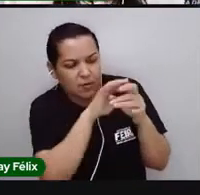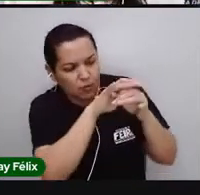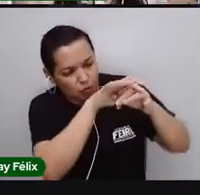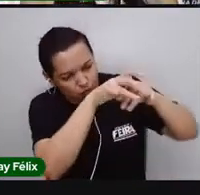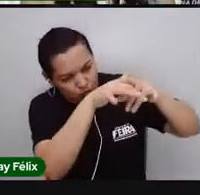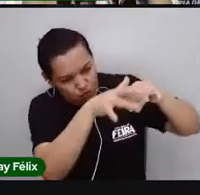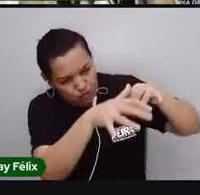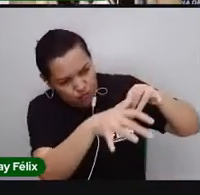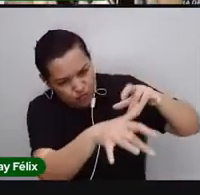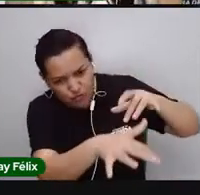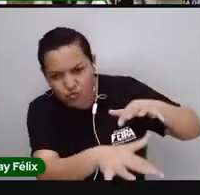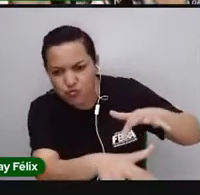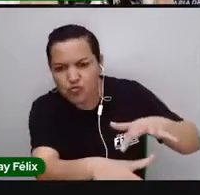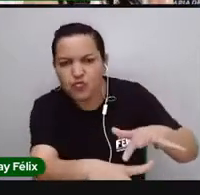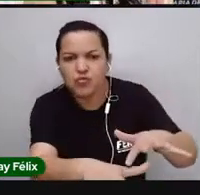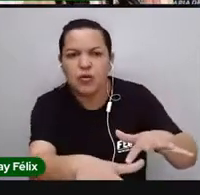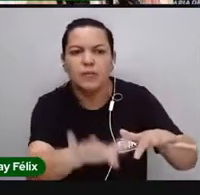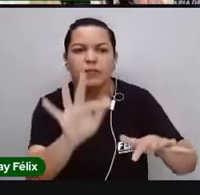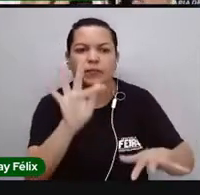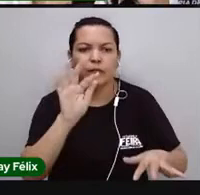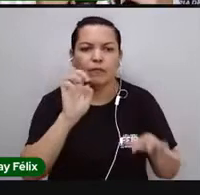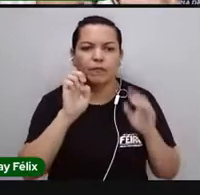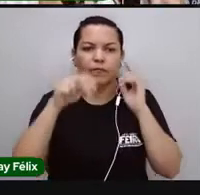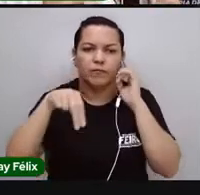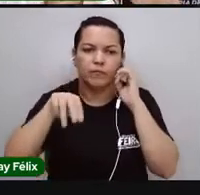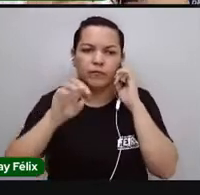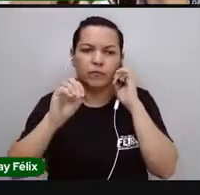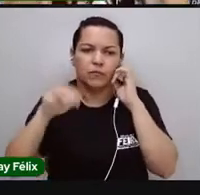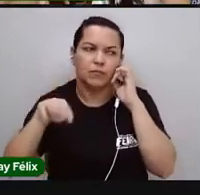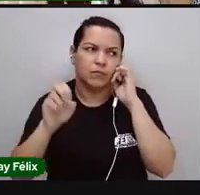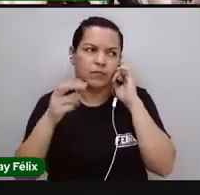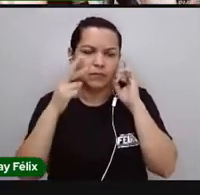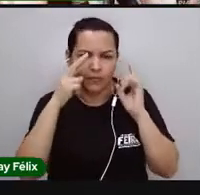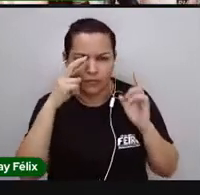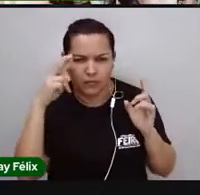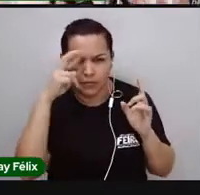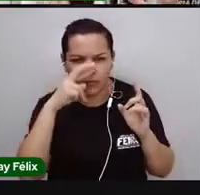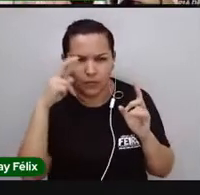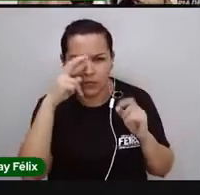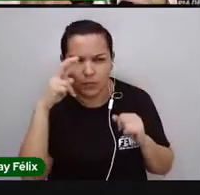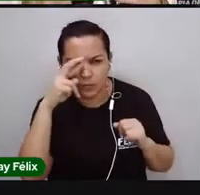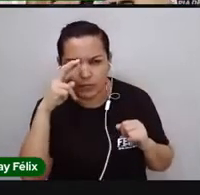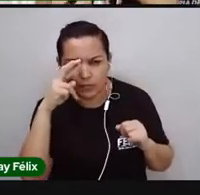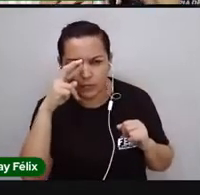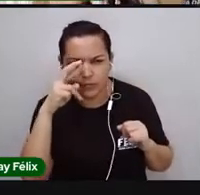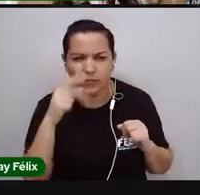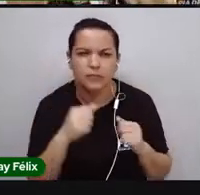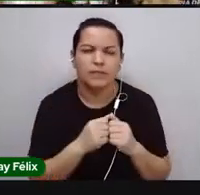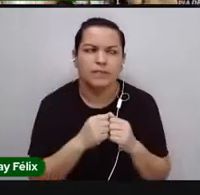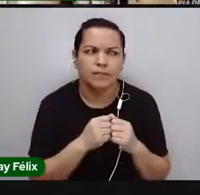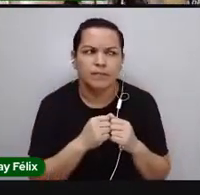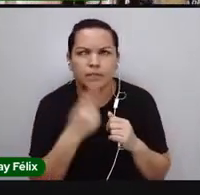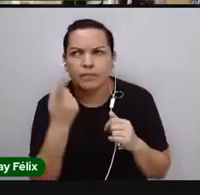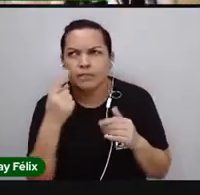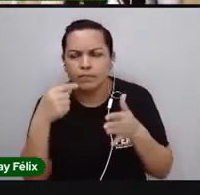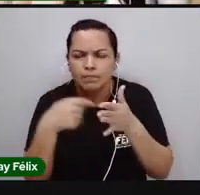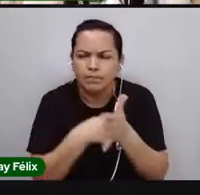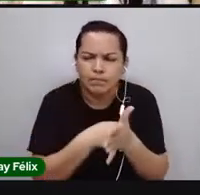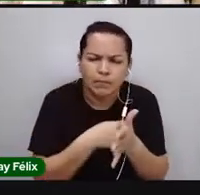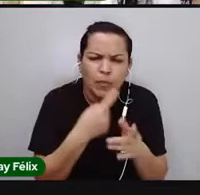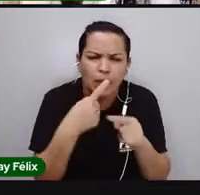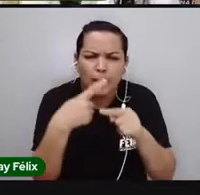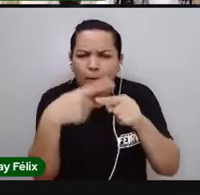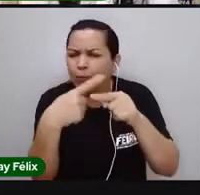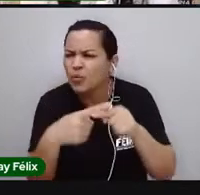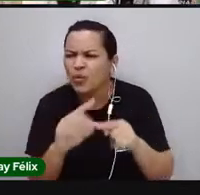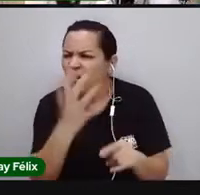é um fenômeno. E tudo isso a gente observa. Só que aí a gente vai observar e vai se perguntar, por que que